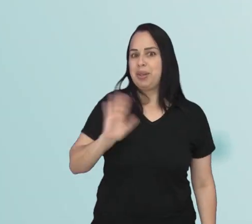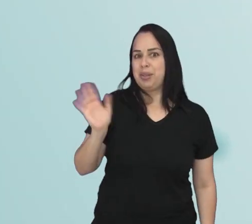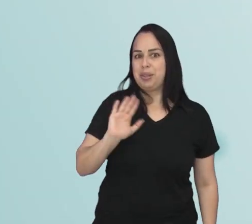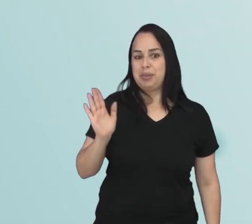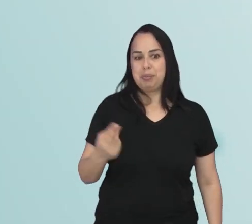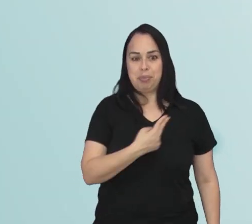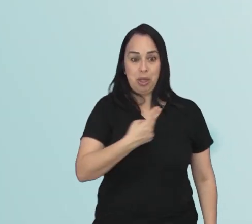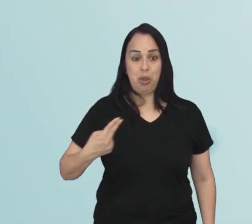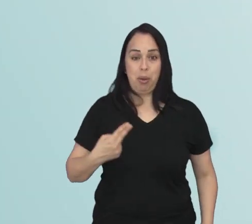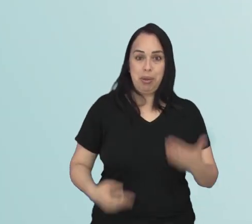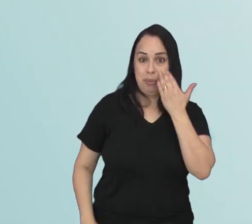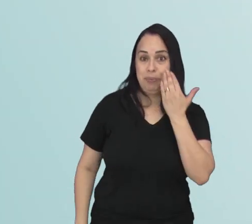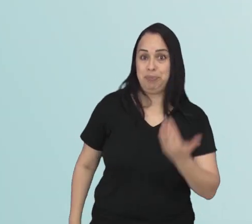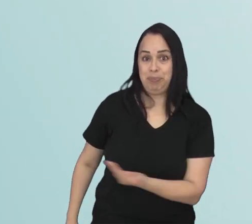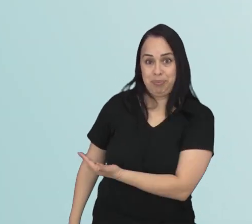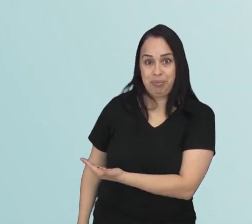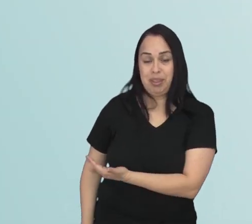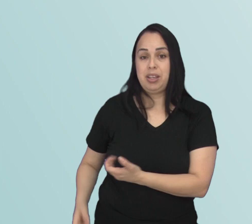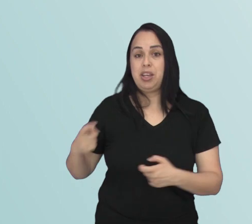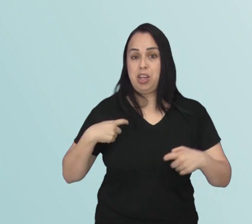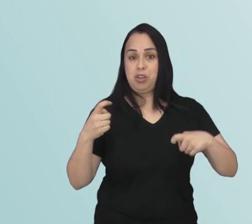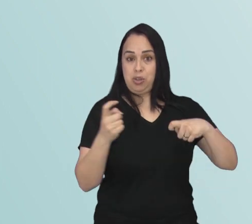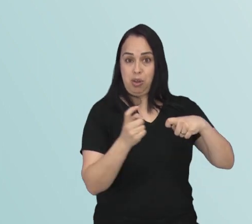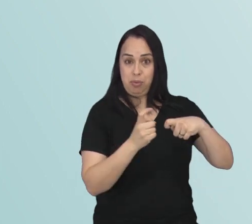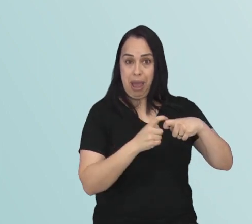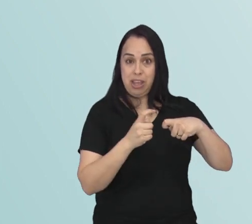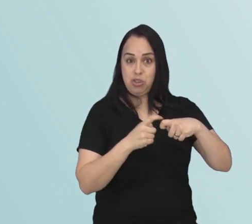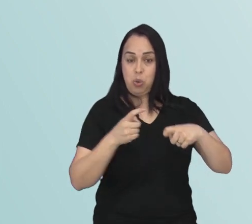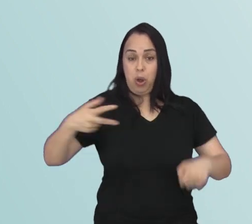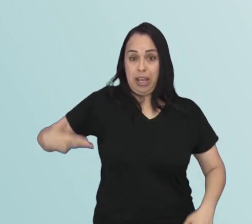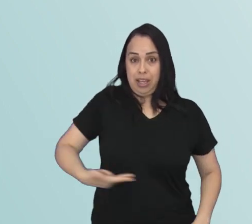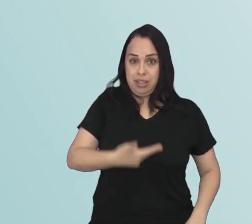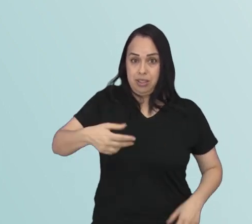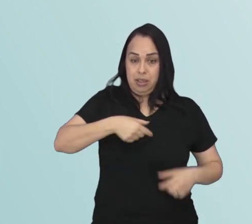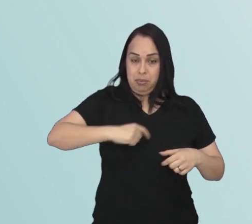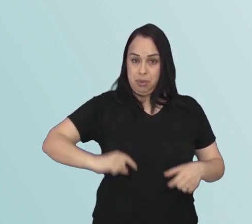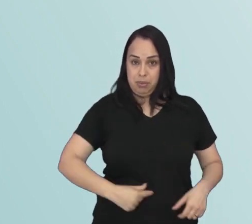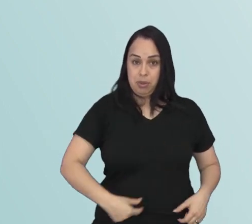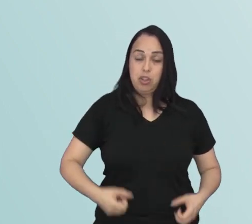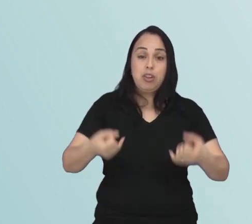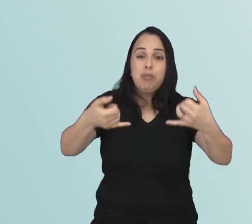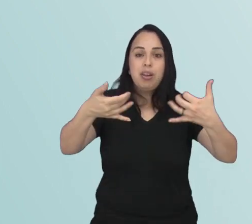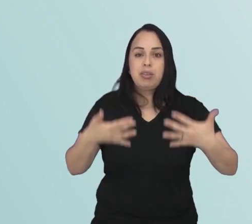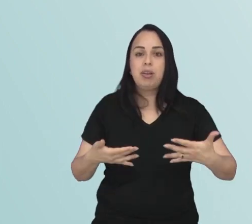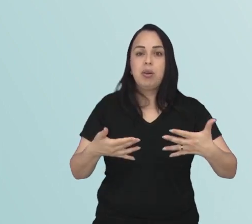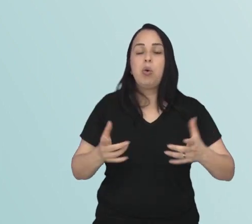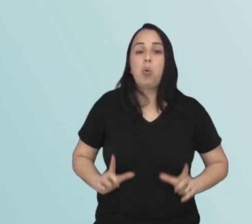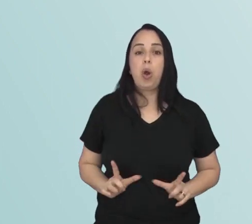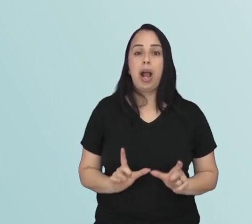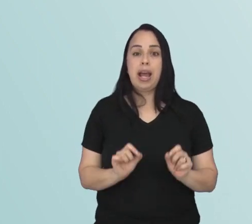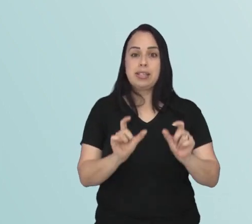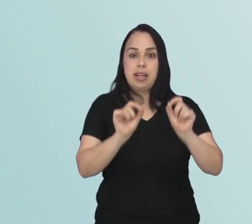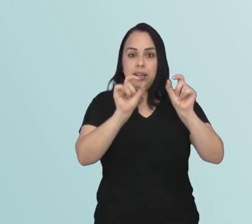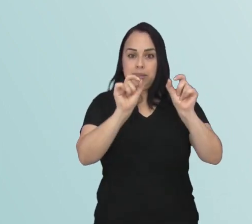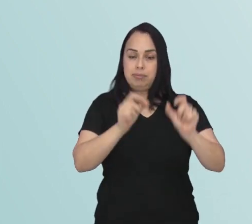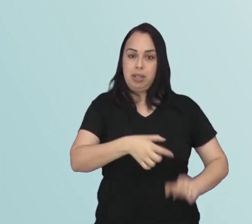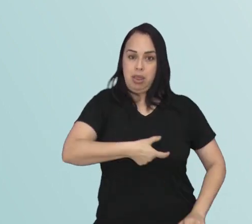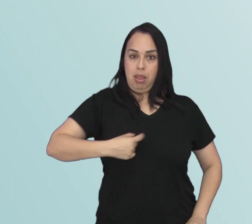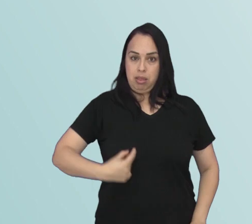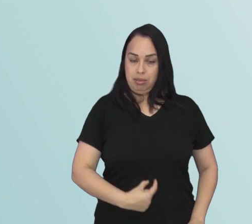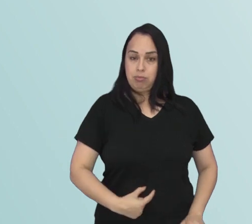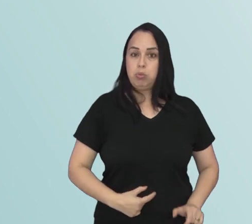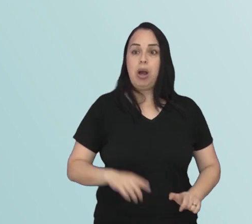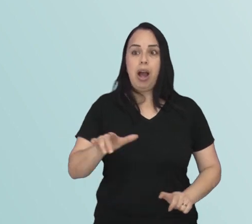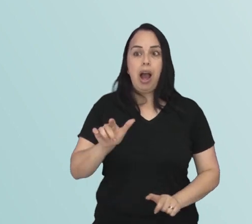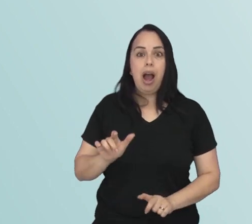Oi, tudo bem? Meu nome é Gustavo Rashid. Eu sou cirurgião do aparelho digestivo. E eu vim falar hoje para vocês sobre o câncer de cólon. O câncer de